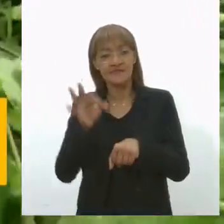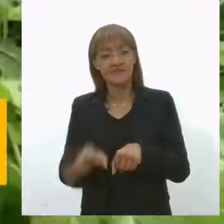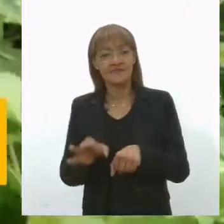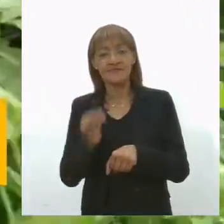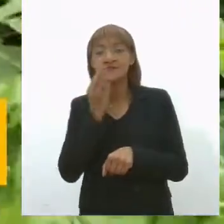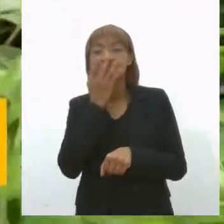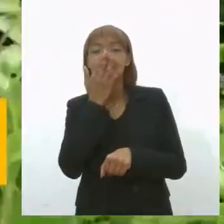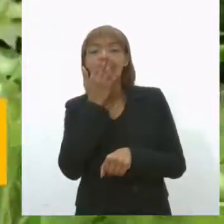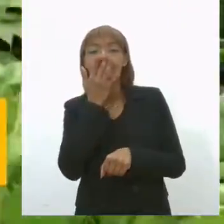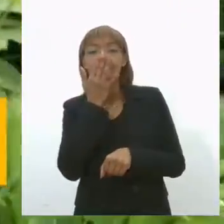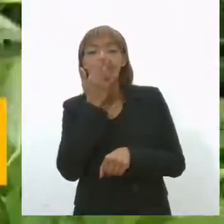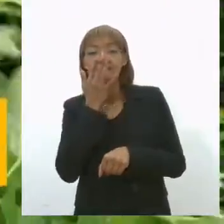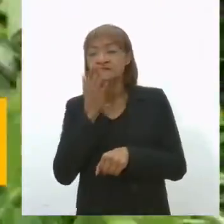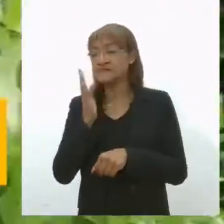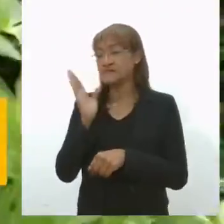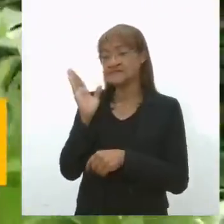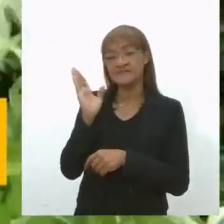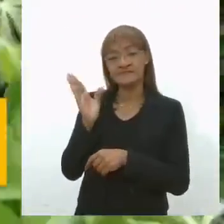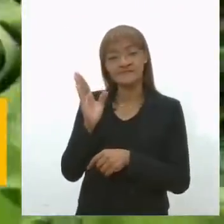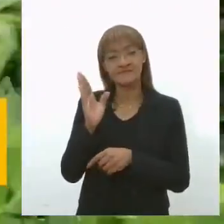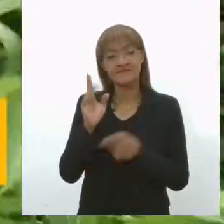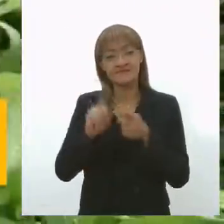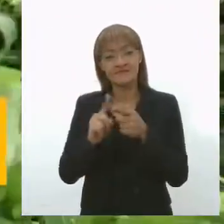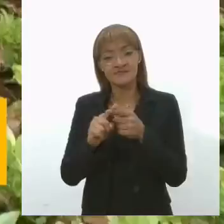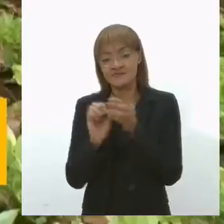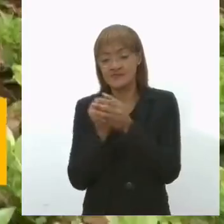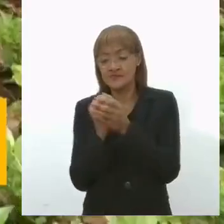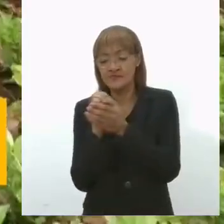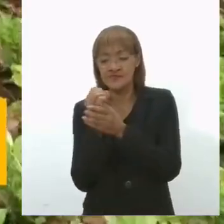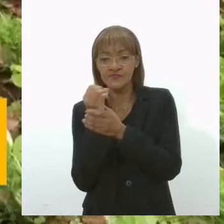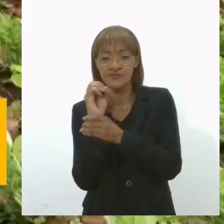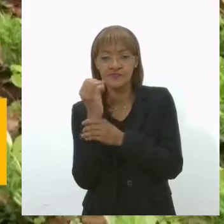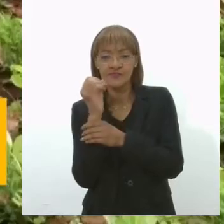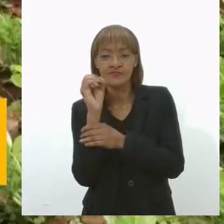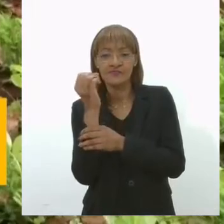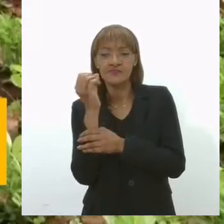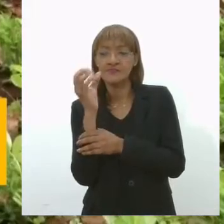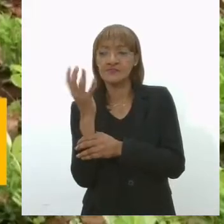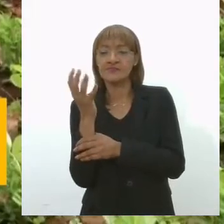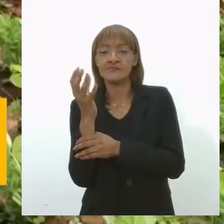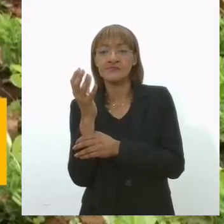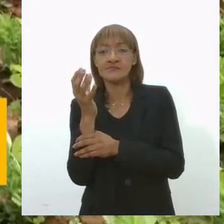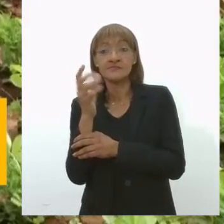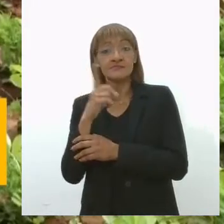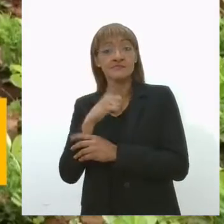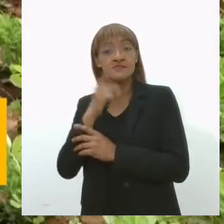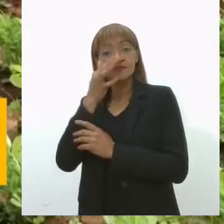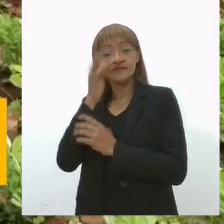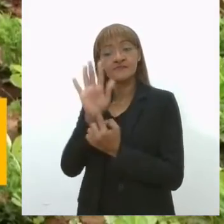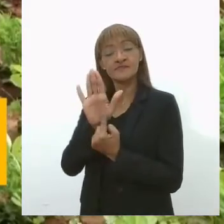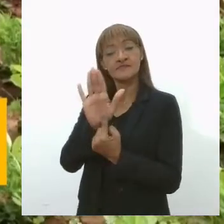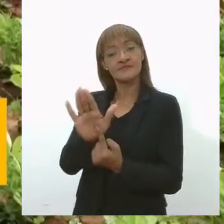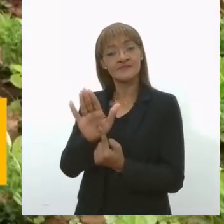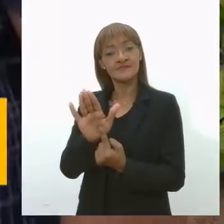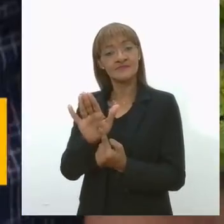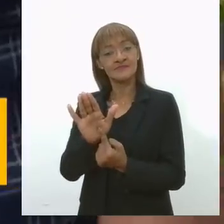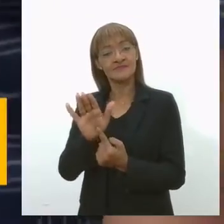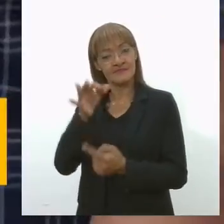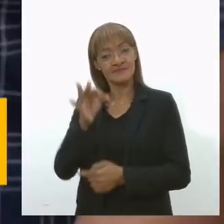esbranquiçada. O pé de amendoim também produz flores. E são elas que apontam o sucesso da germinação.